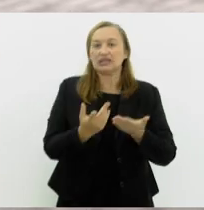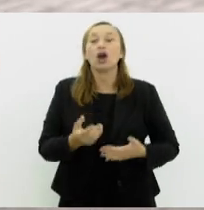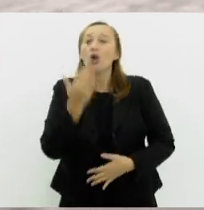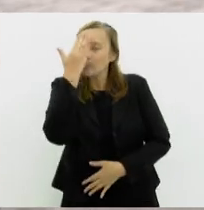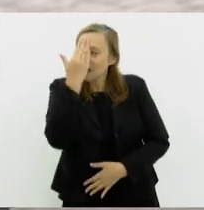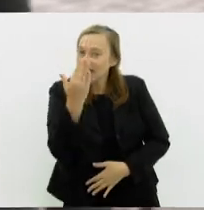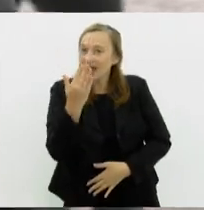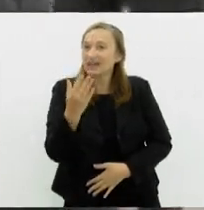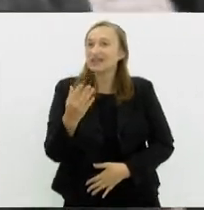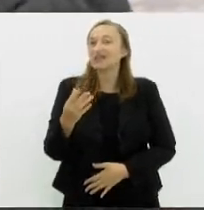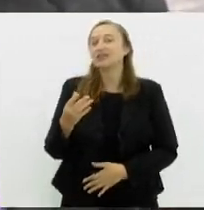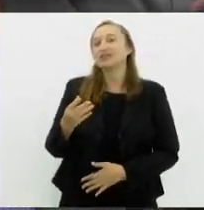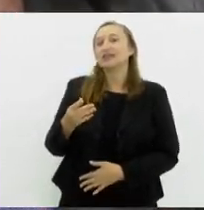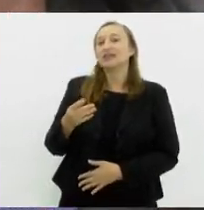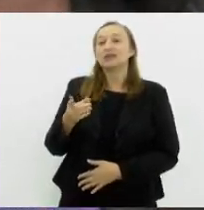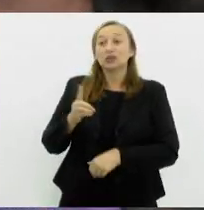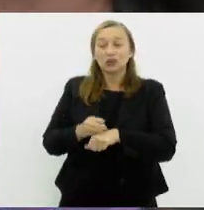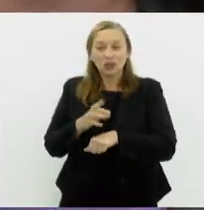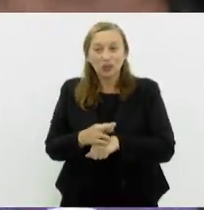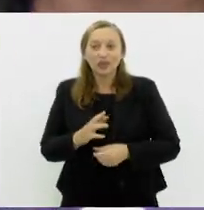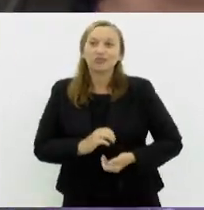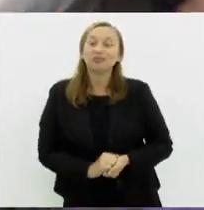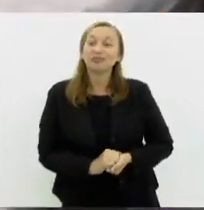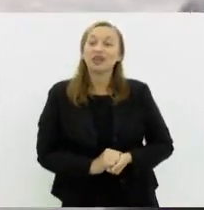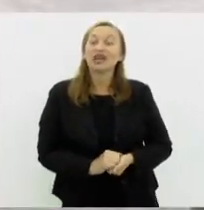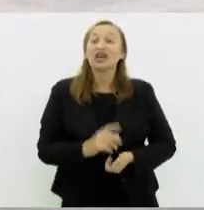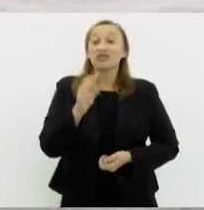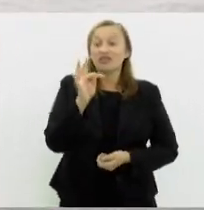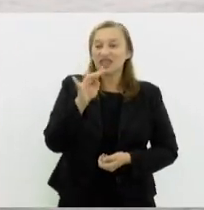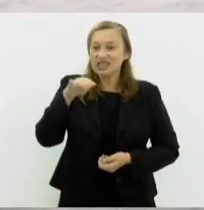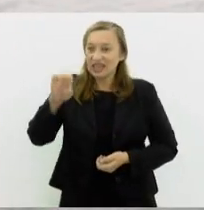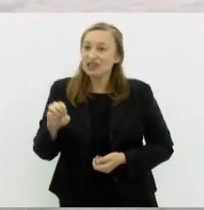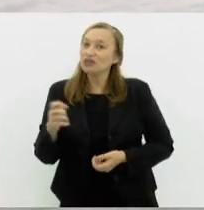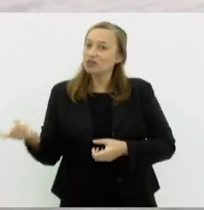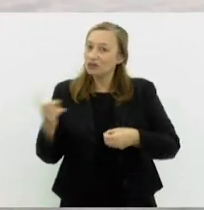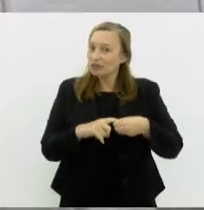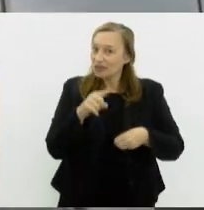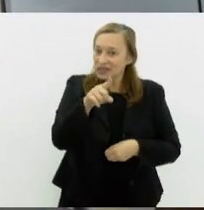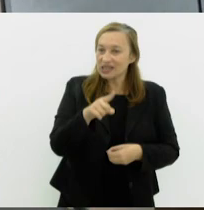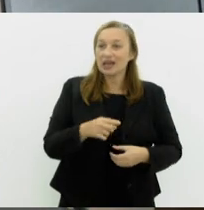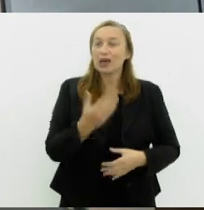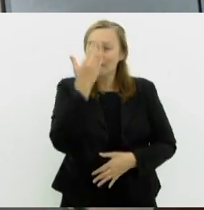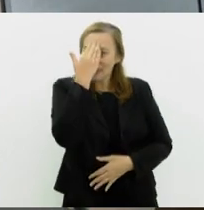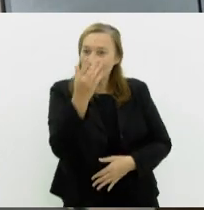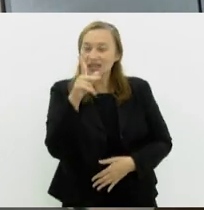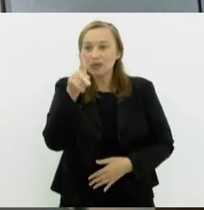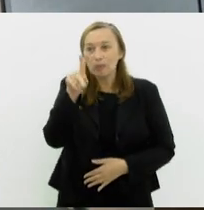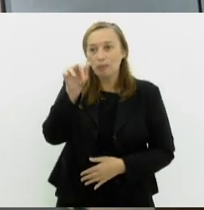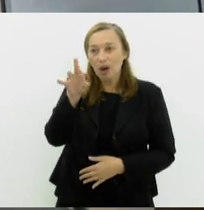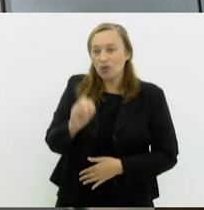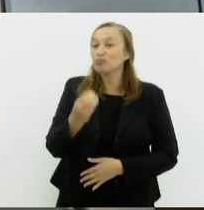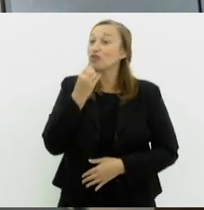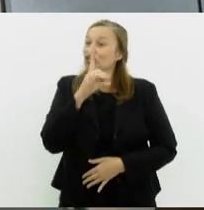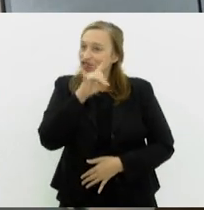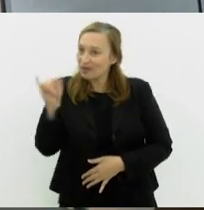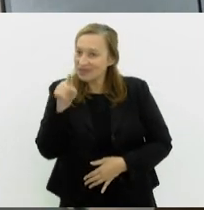Obrigado pela sua participação, doutora. Vicente, voltamos com você no estúdio. Obrigado, Paulo Vida. Bom dia para você.